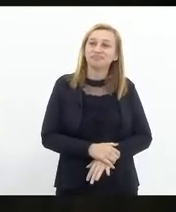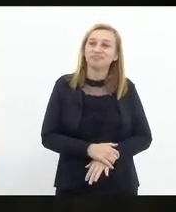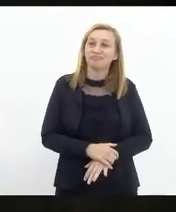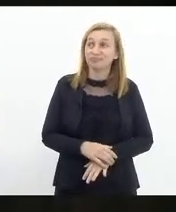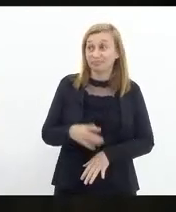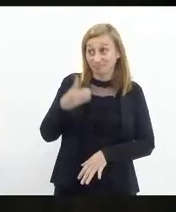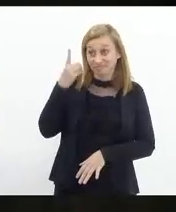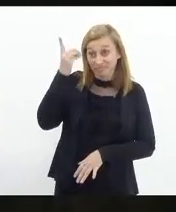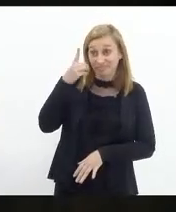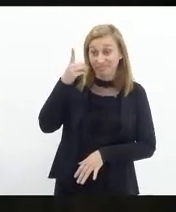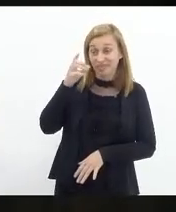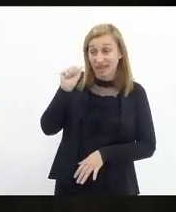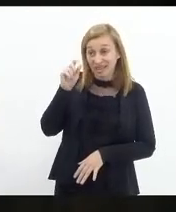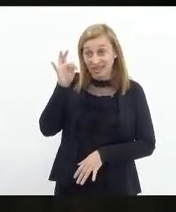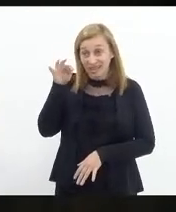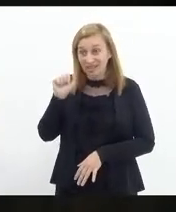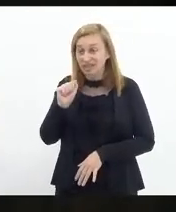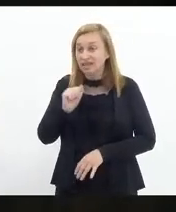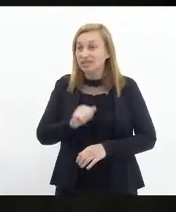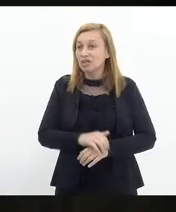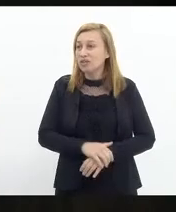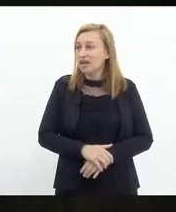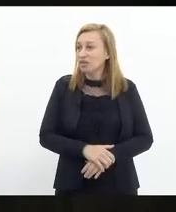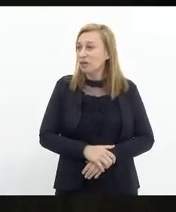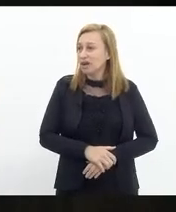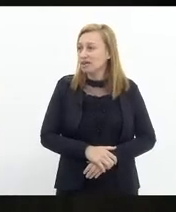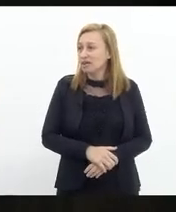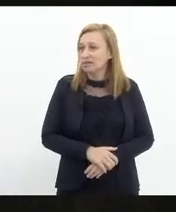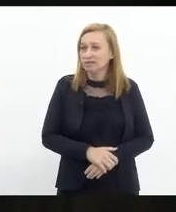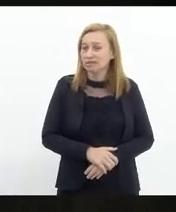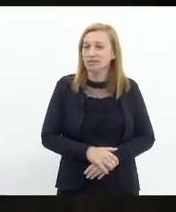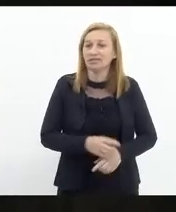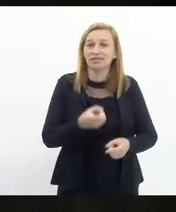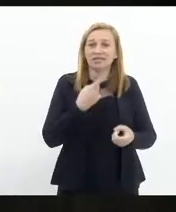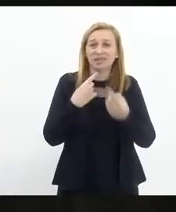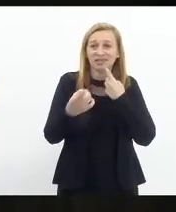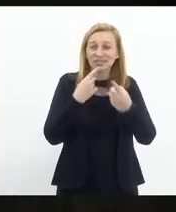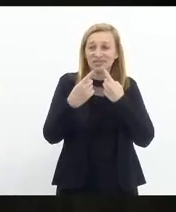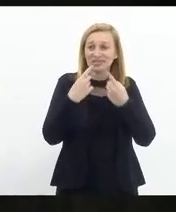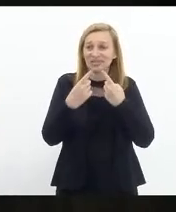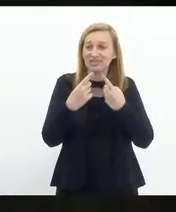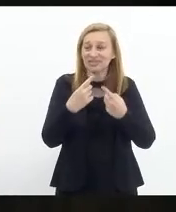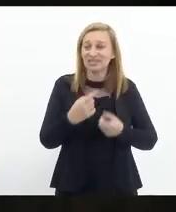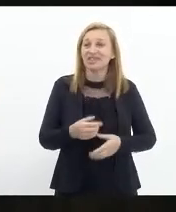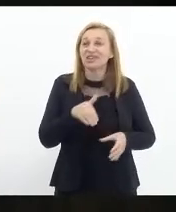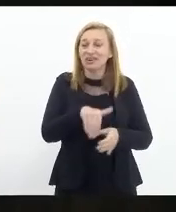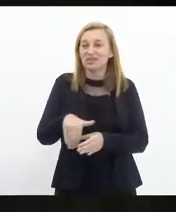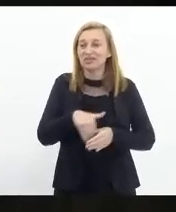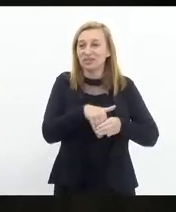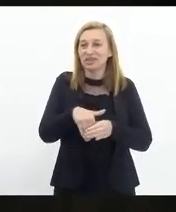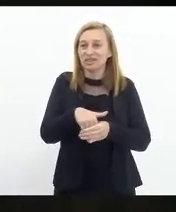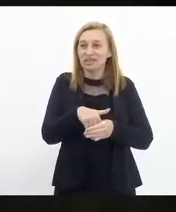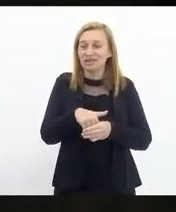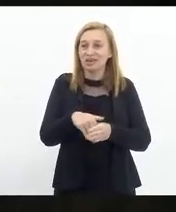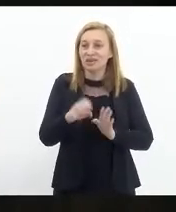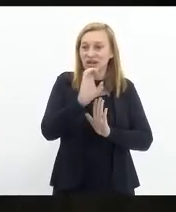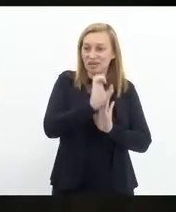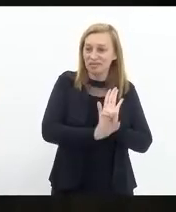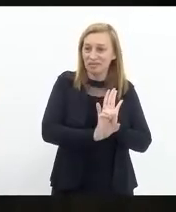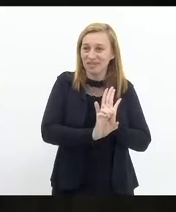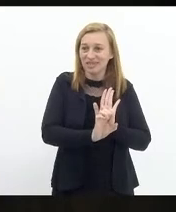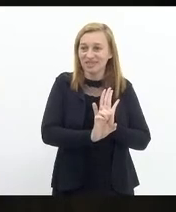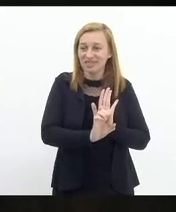é, deputado Atina? Então, não havendo o que queira discutir, encerrada a discussão. Em votação, a emenda com parecer